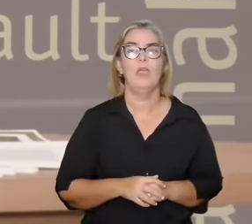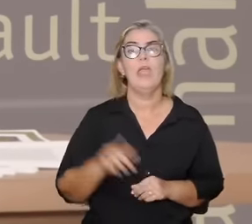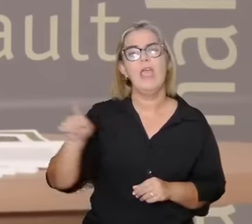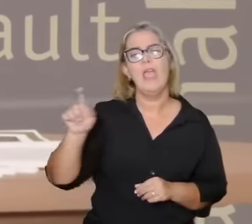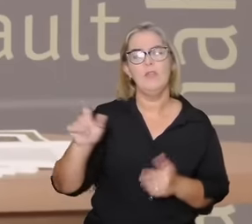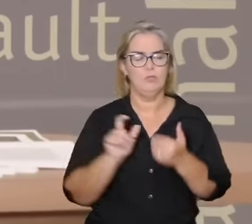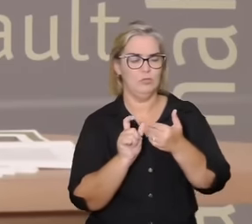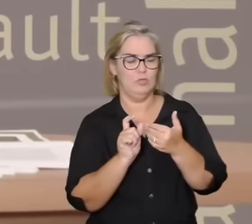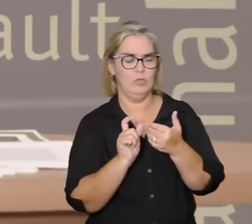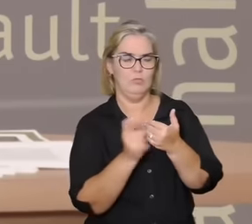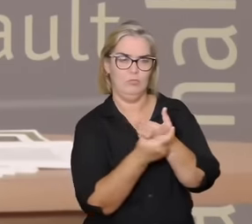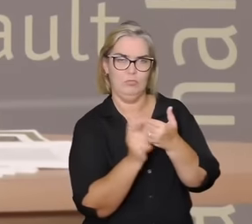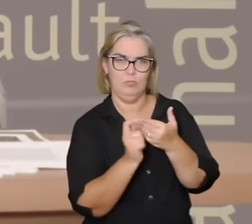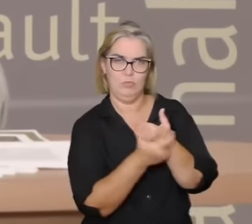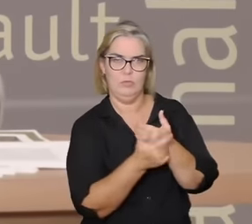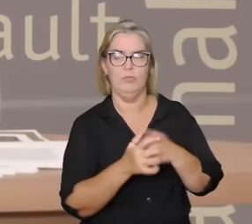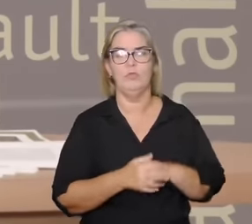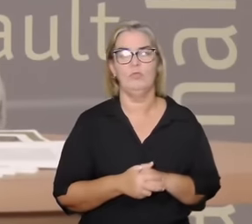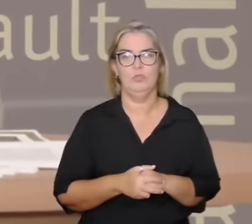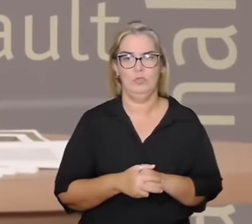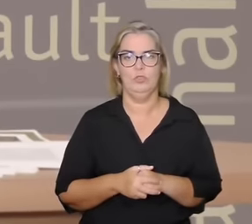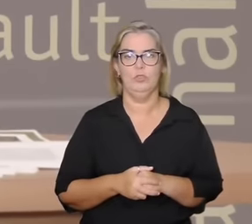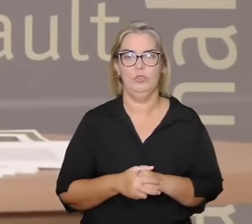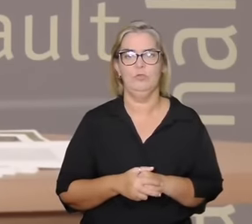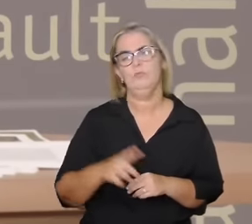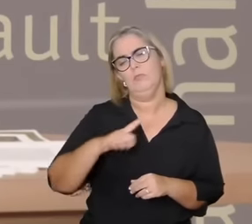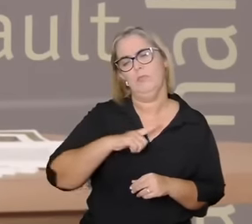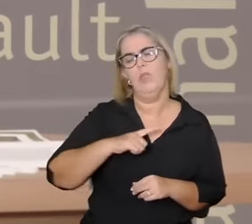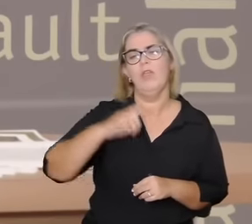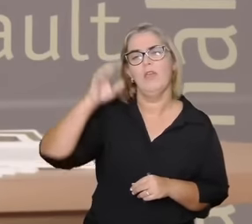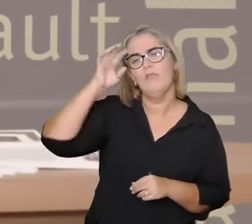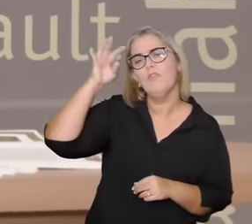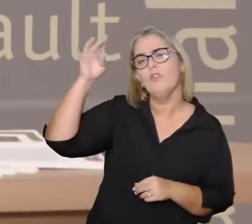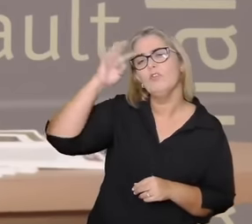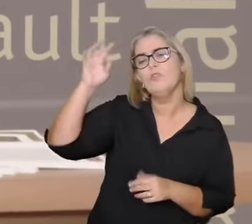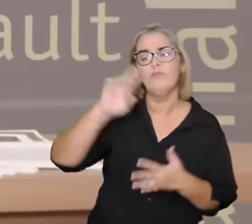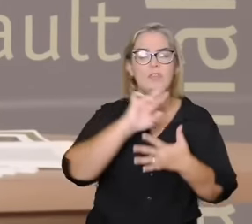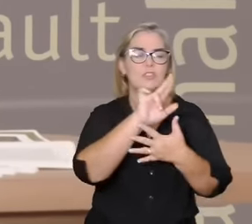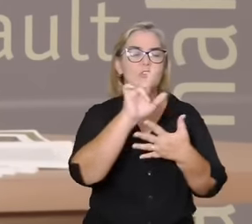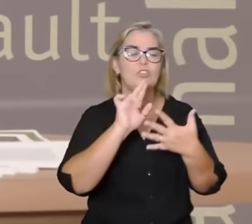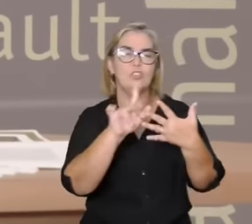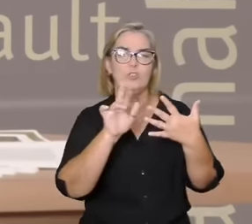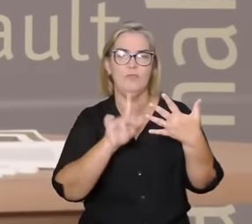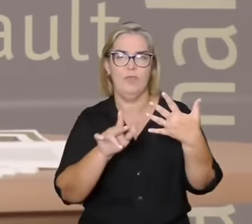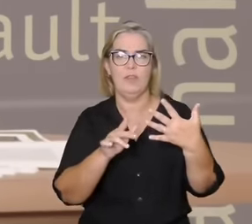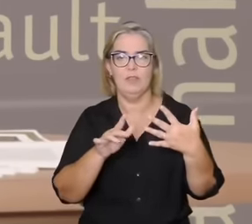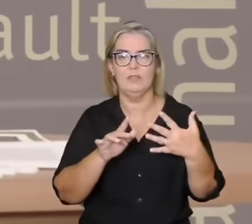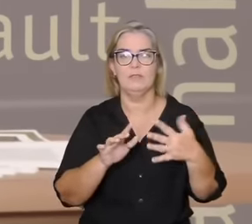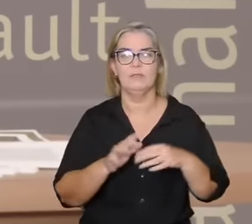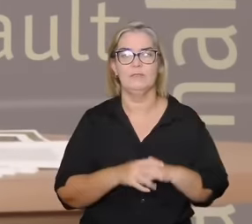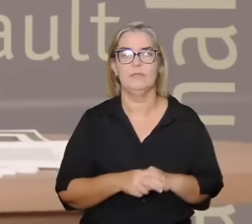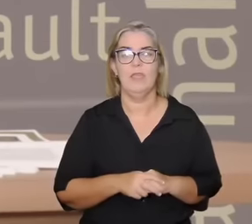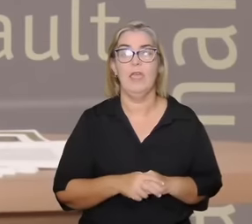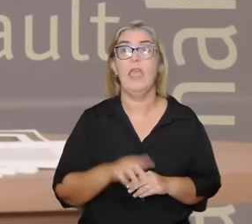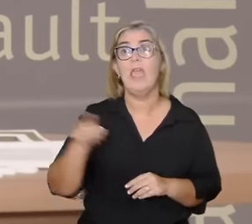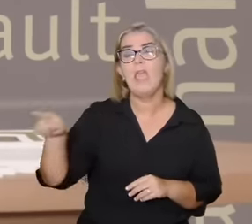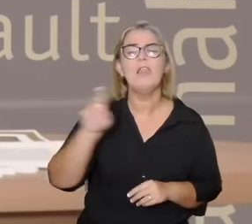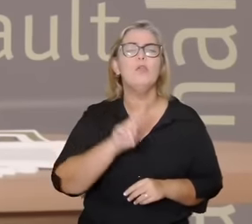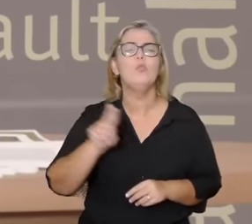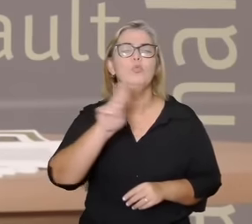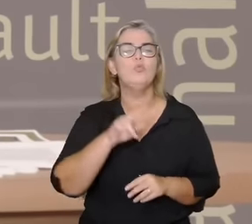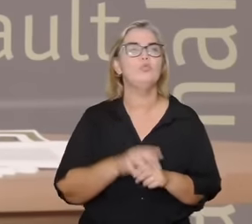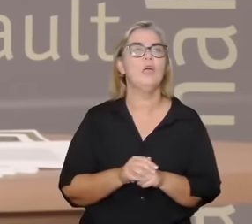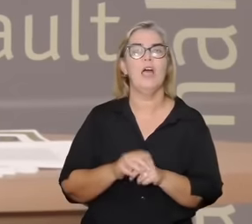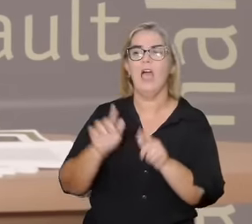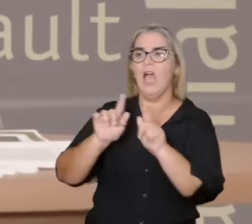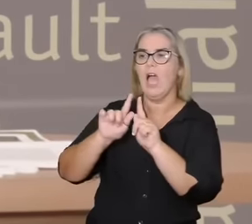aqui existem como a geofilosofia de Deleuze de Deleuze fala sobre o Atarri a geopsicanálise que o Derrida